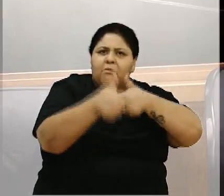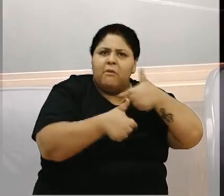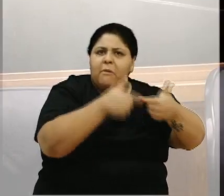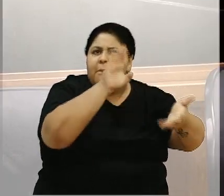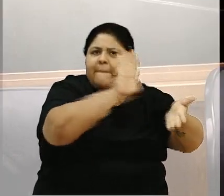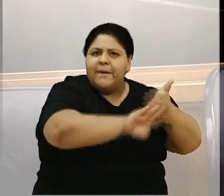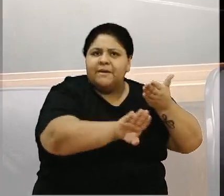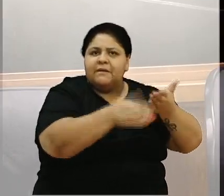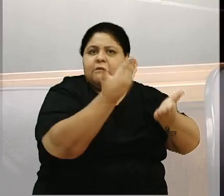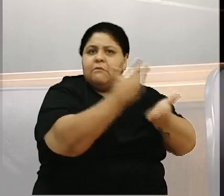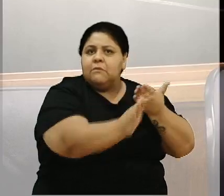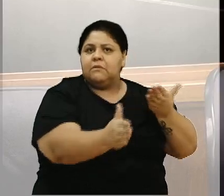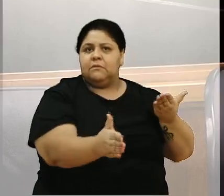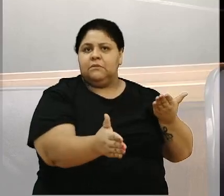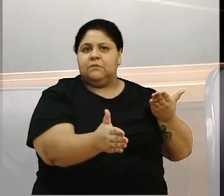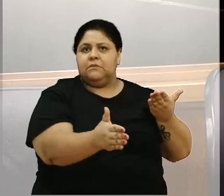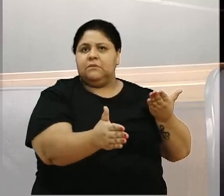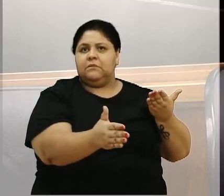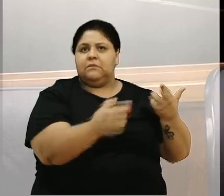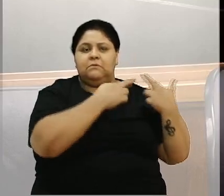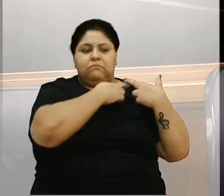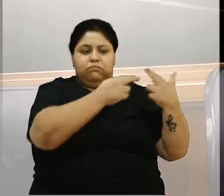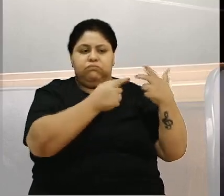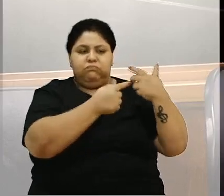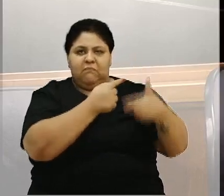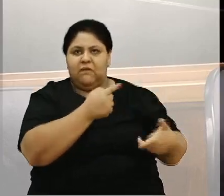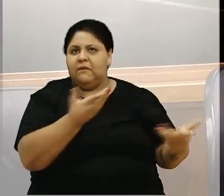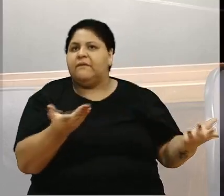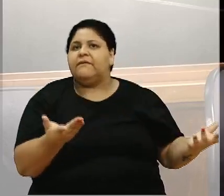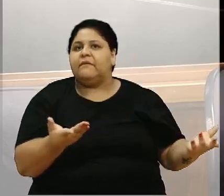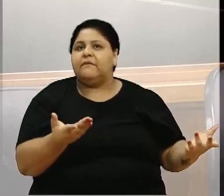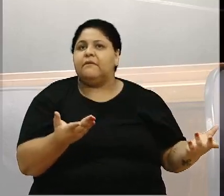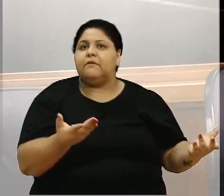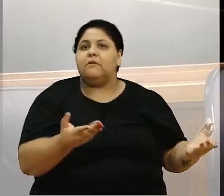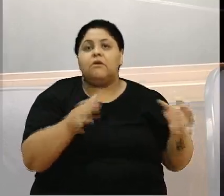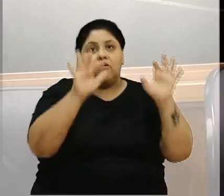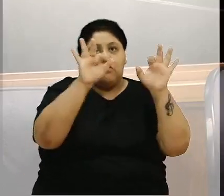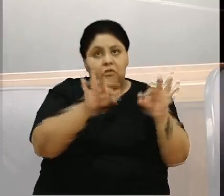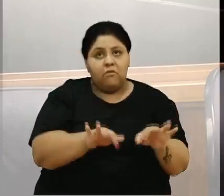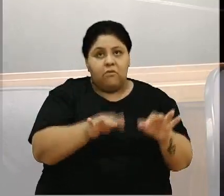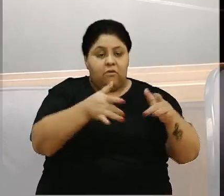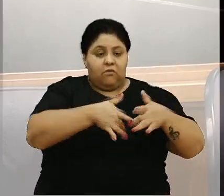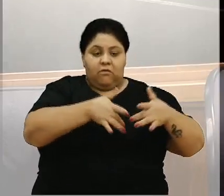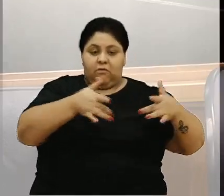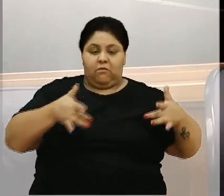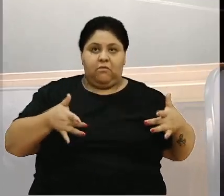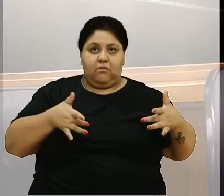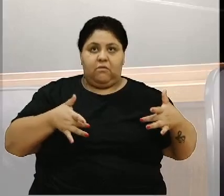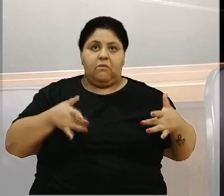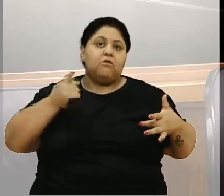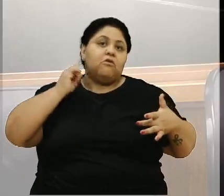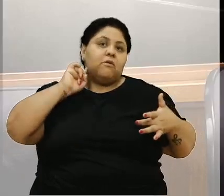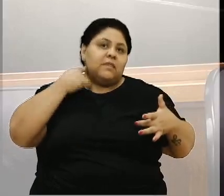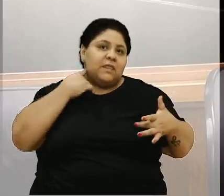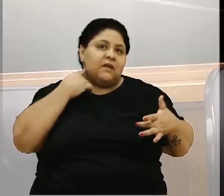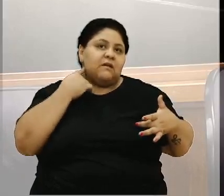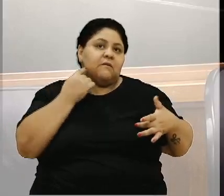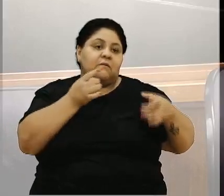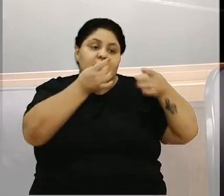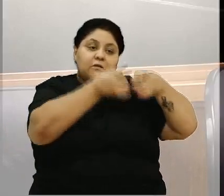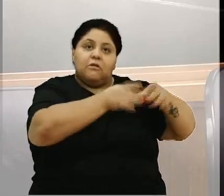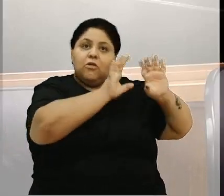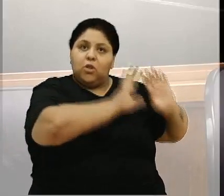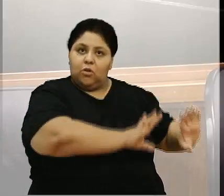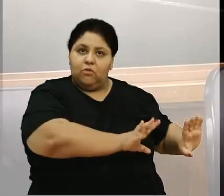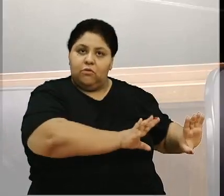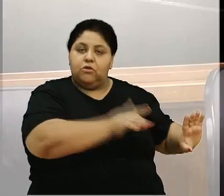na tua irresponsabilidade e porquice. Então eu concluo dizendo, doação não é descarte. E mais uma vez